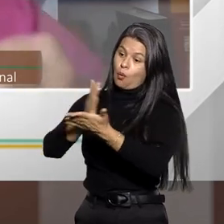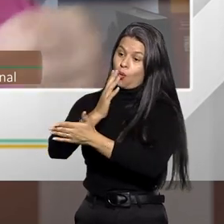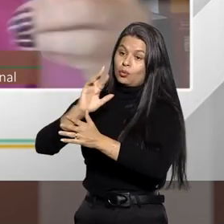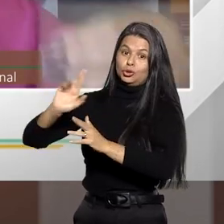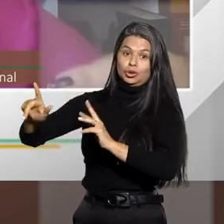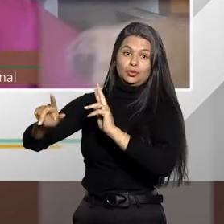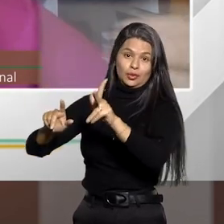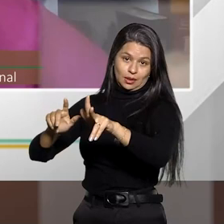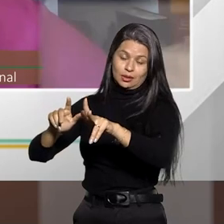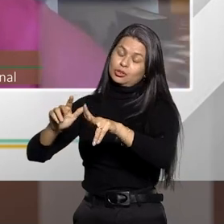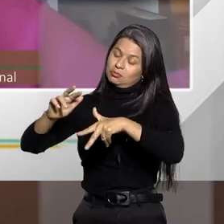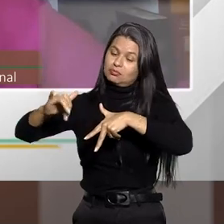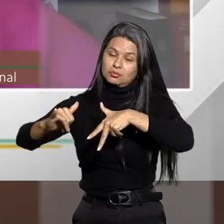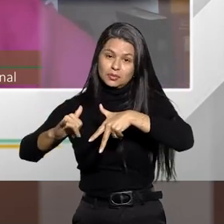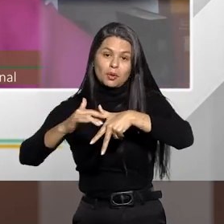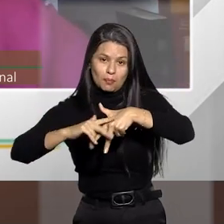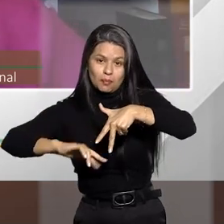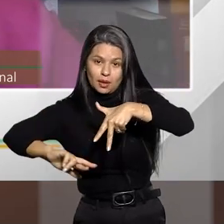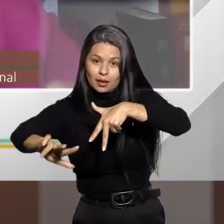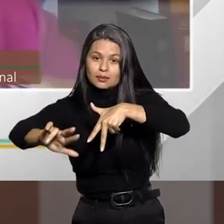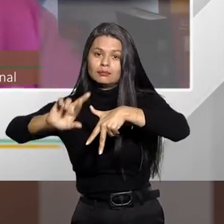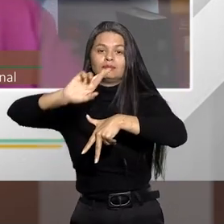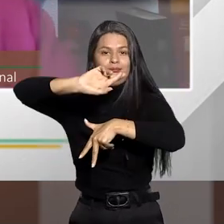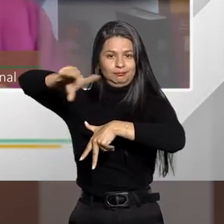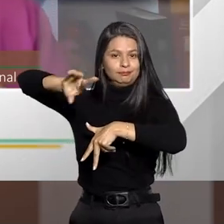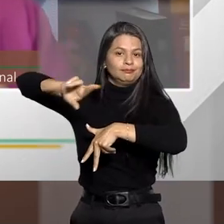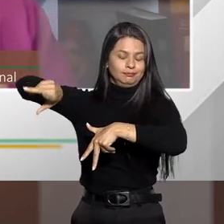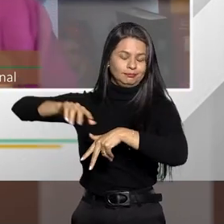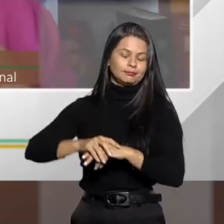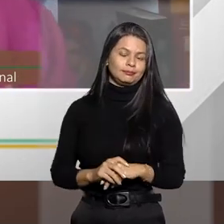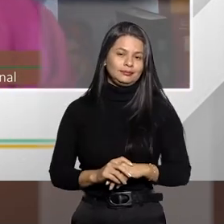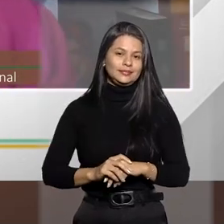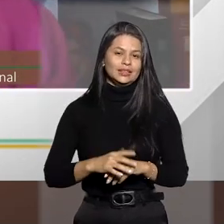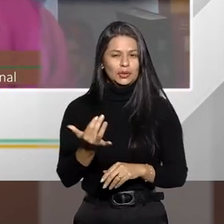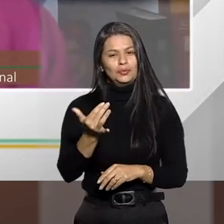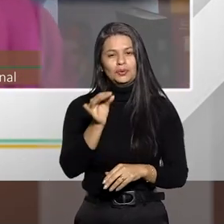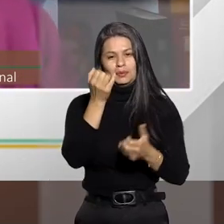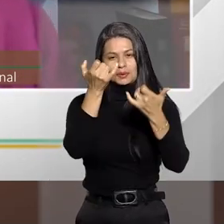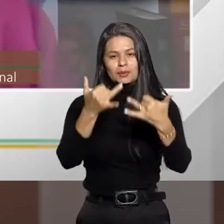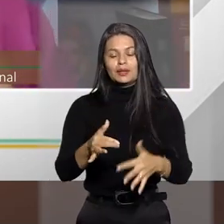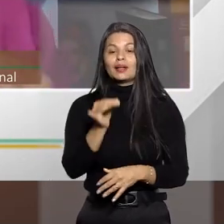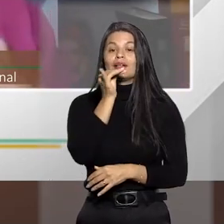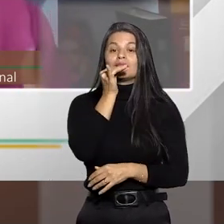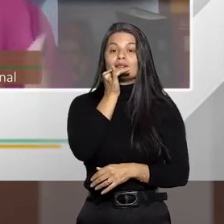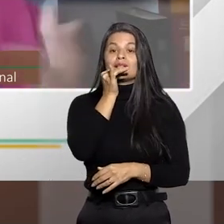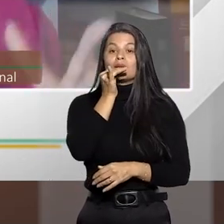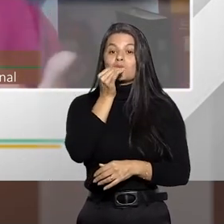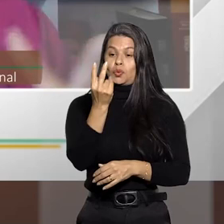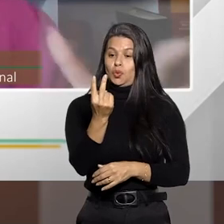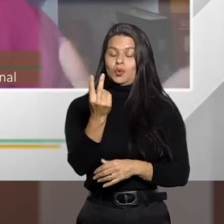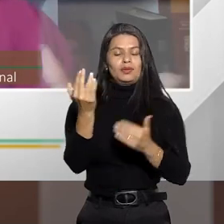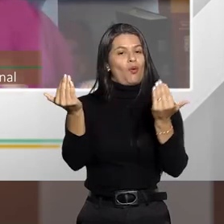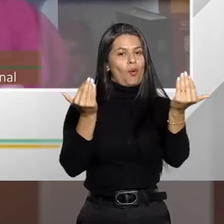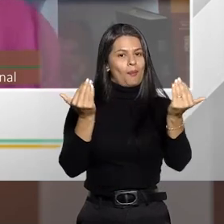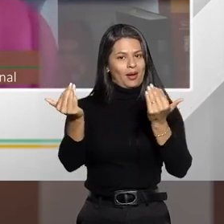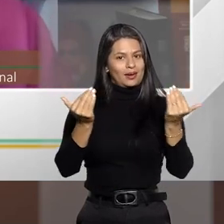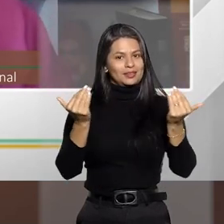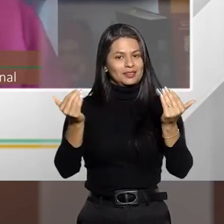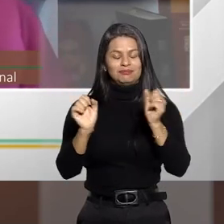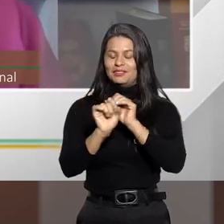atingindo bens jurídicos também diferentes. E aí, vou dar dois exemplos bem tranquilos e clássicos.